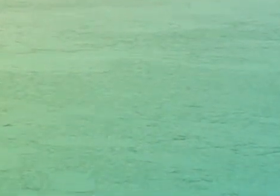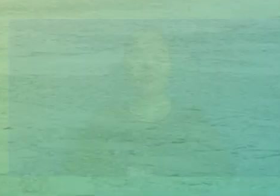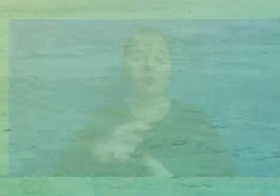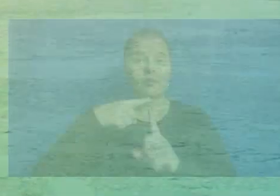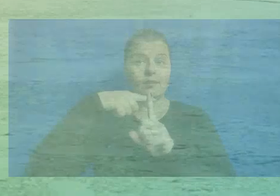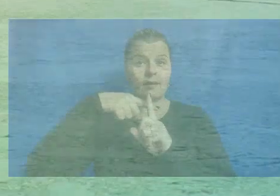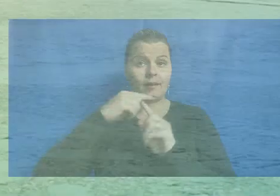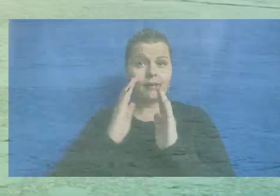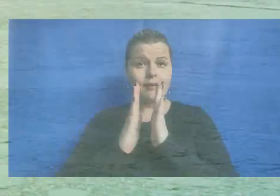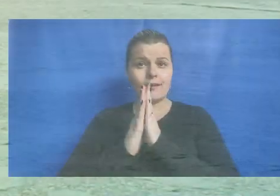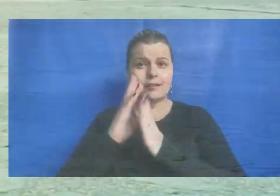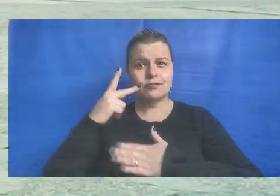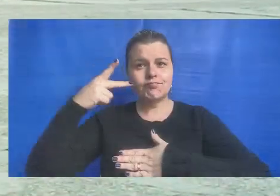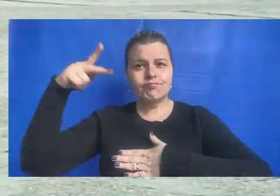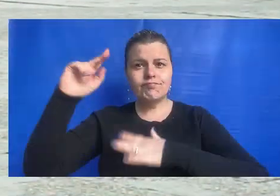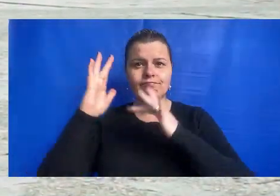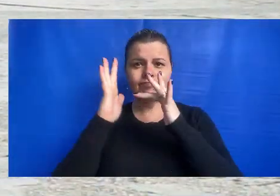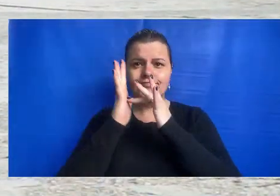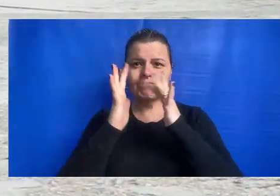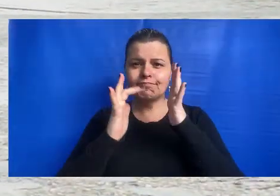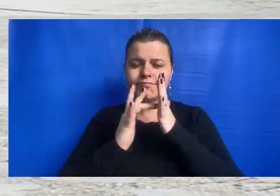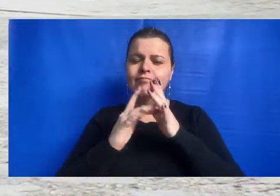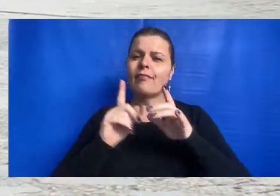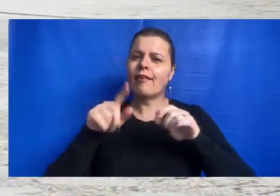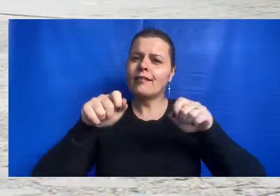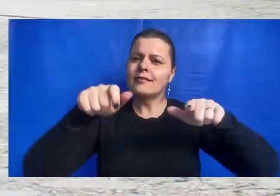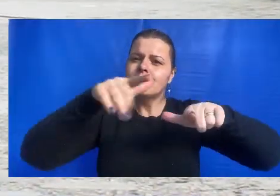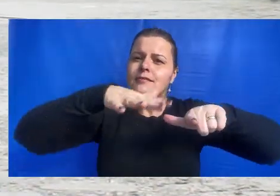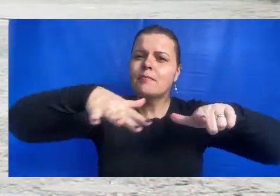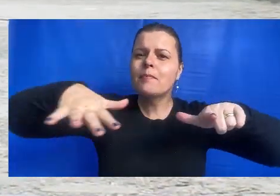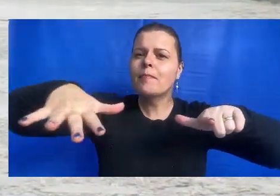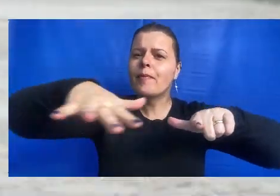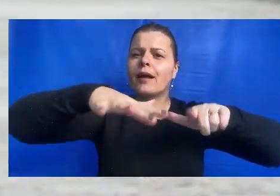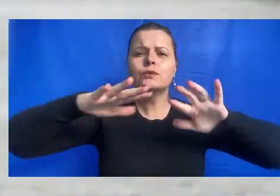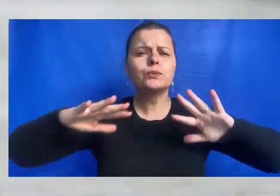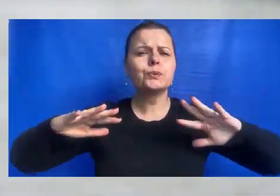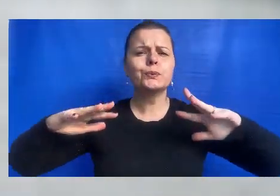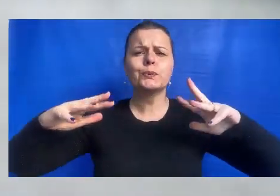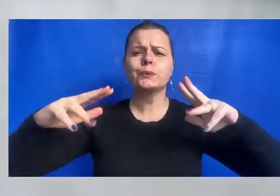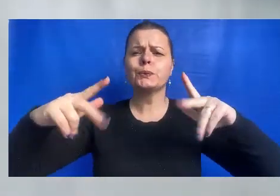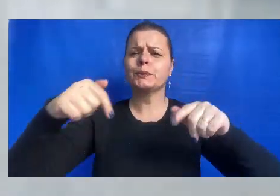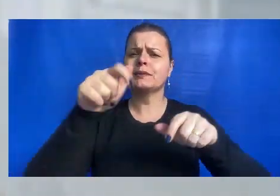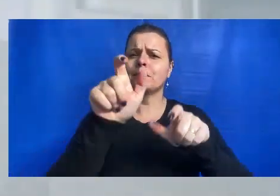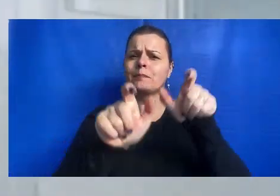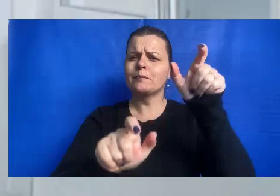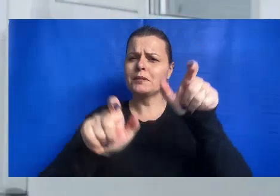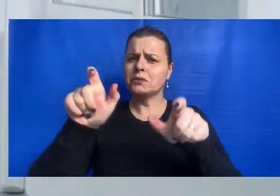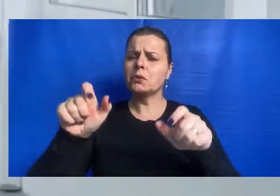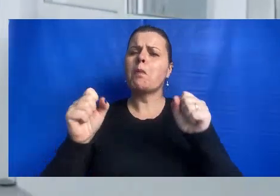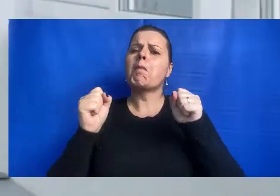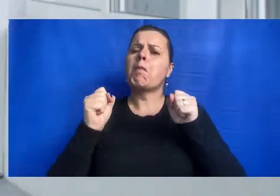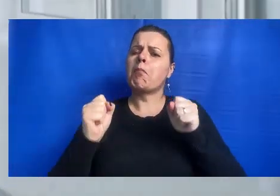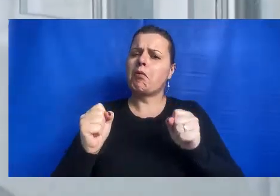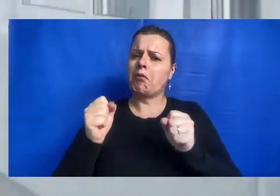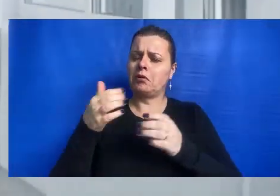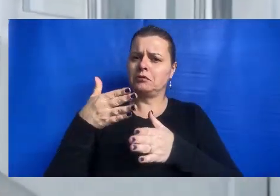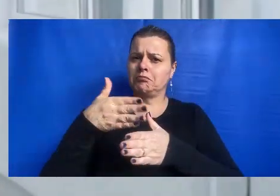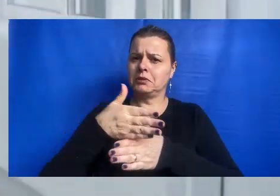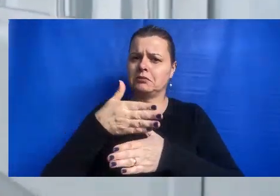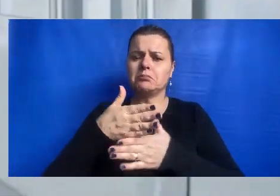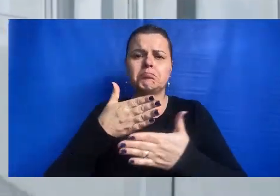A Igreja de Jesus Cristo é espaço onde todas as pessoas podem participar,